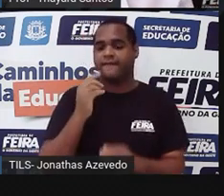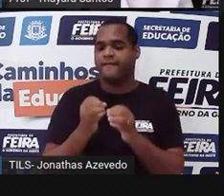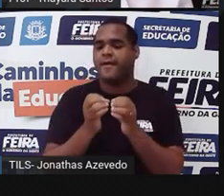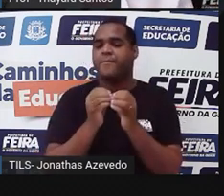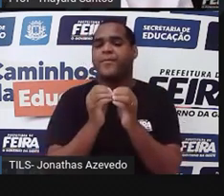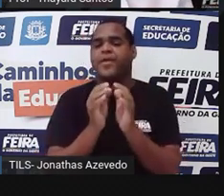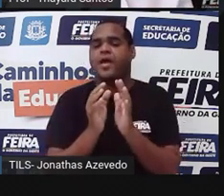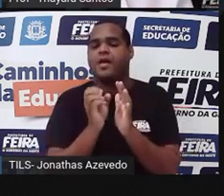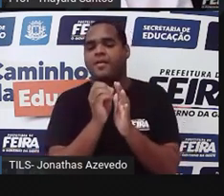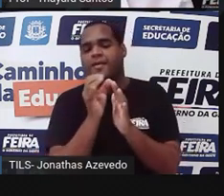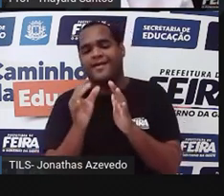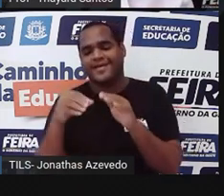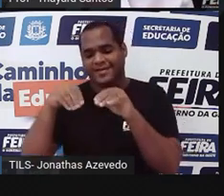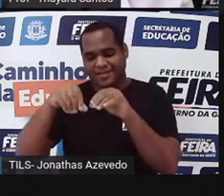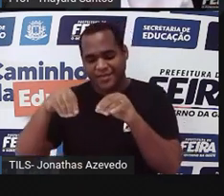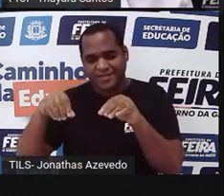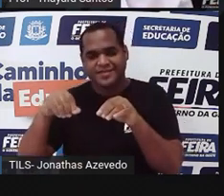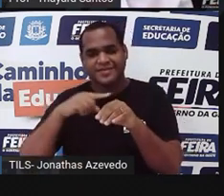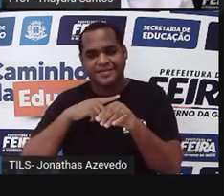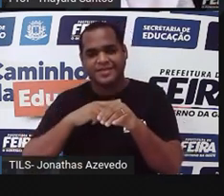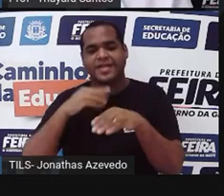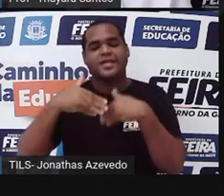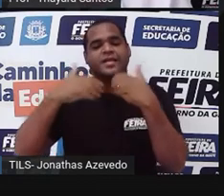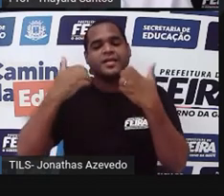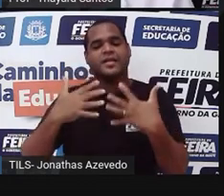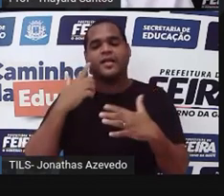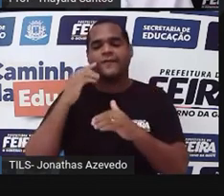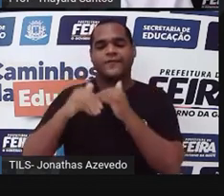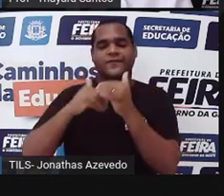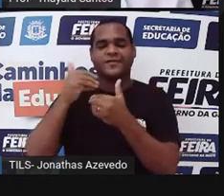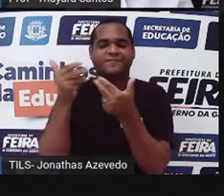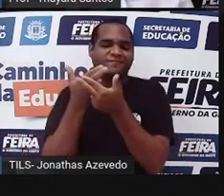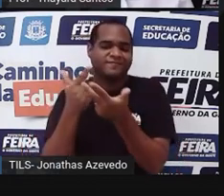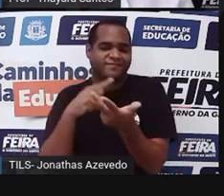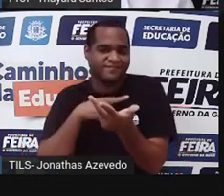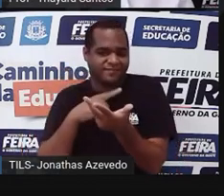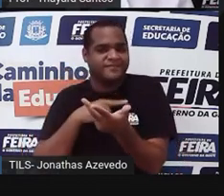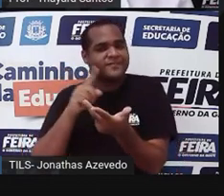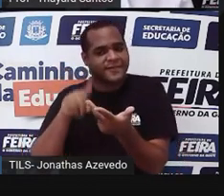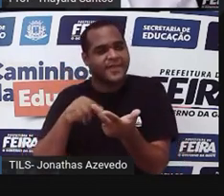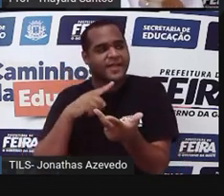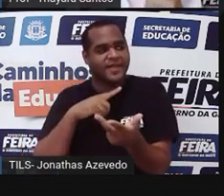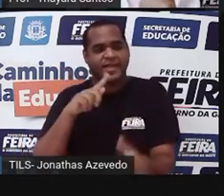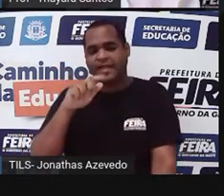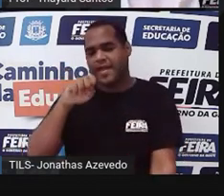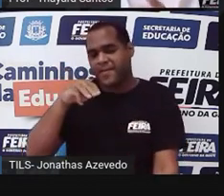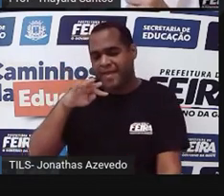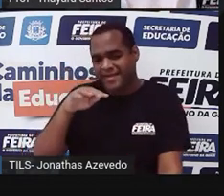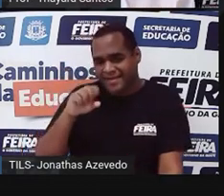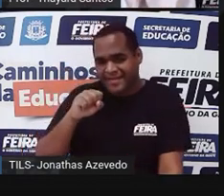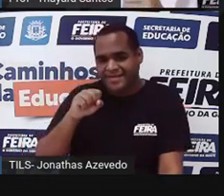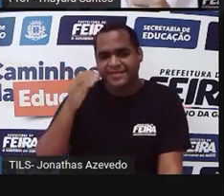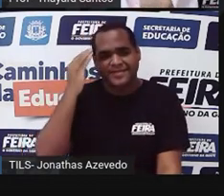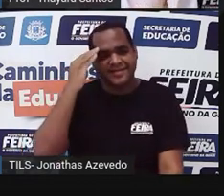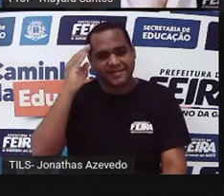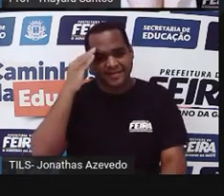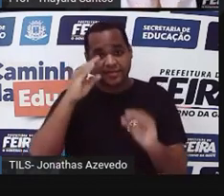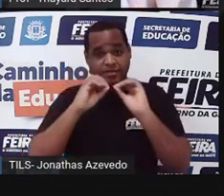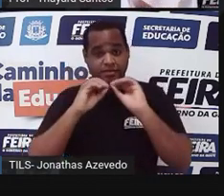vai cair no solo, e lá vai se desenvolver uma nova plantinha, um novo gametófito. Entenderam? Então,